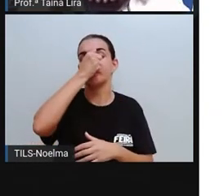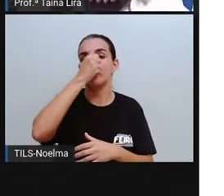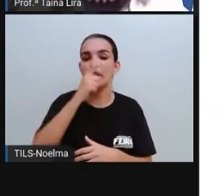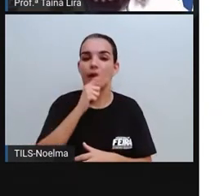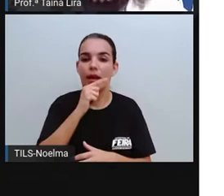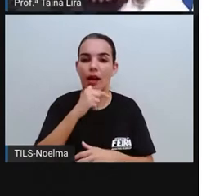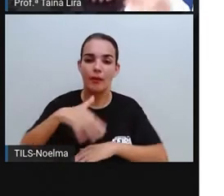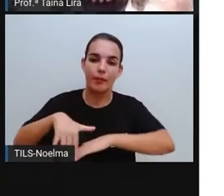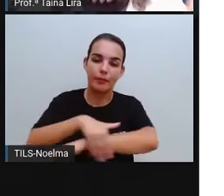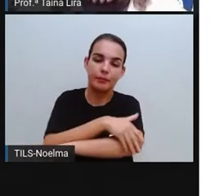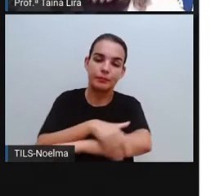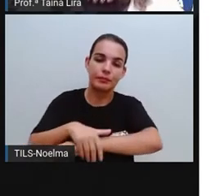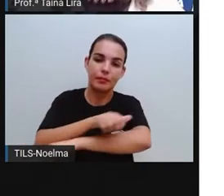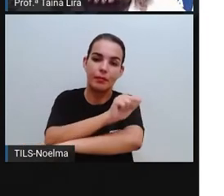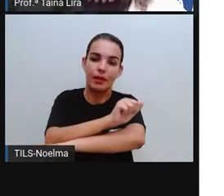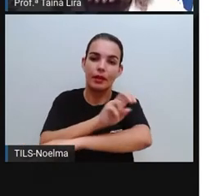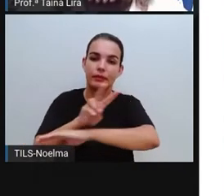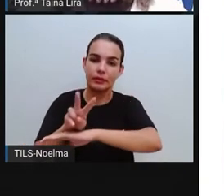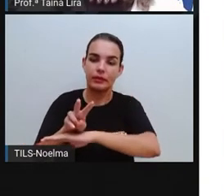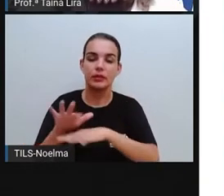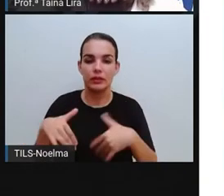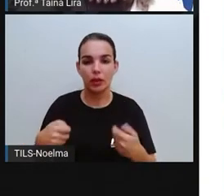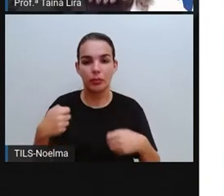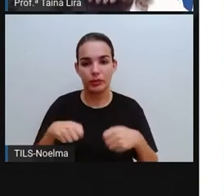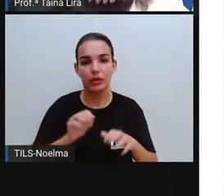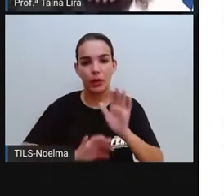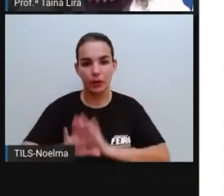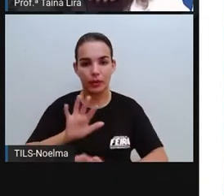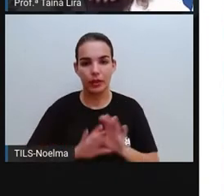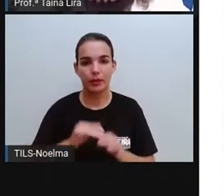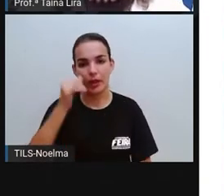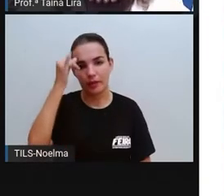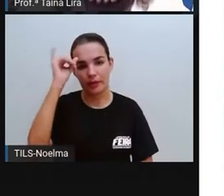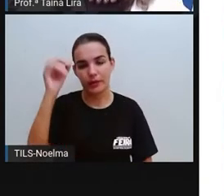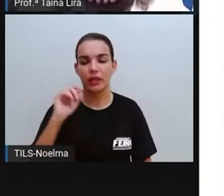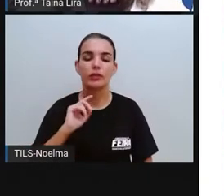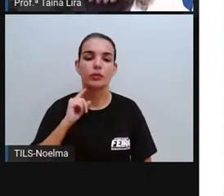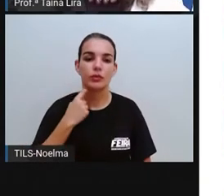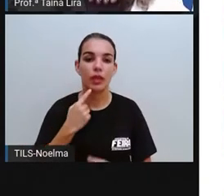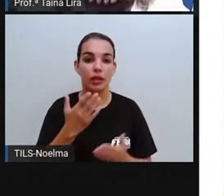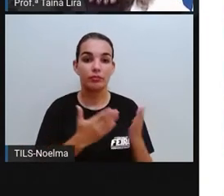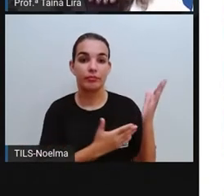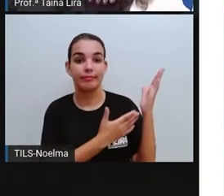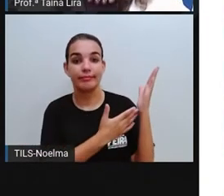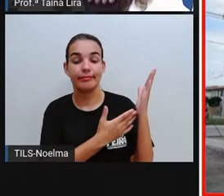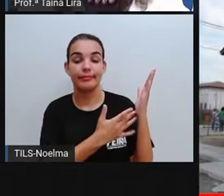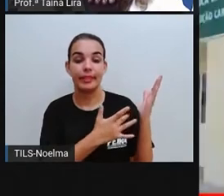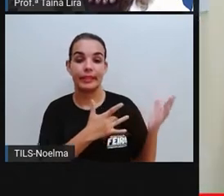Então é uma forma aí de a cuidar do espaço público, ó. Os postos de saúde,